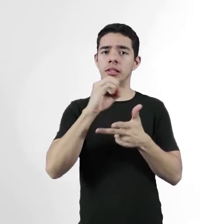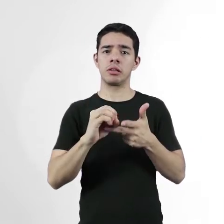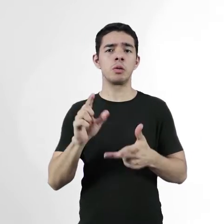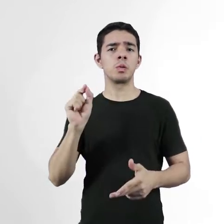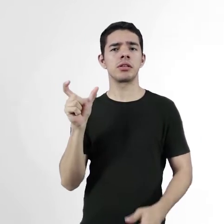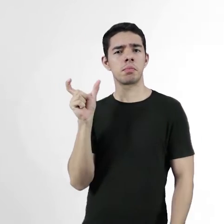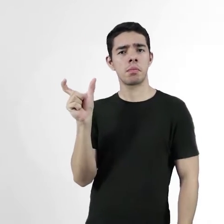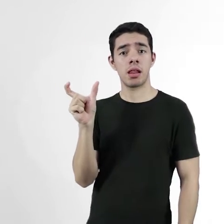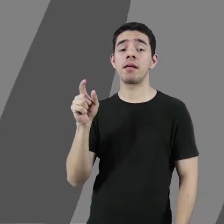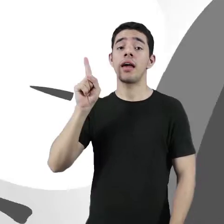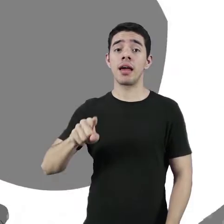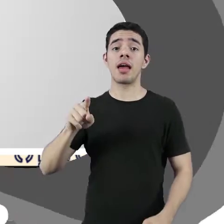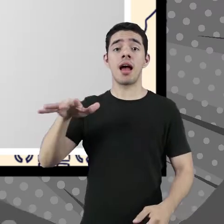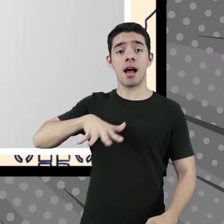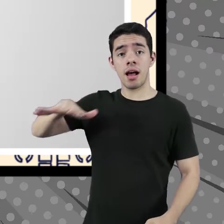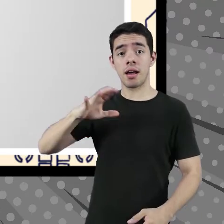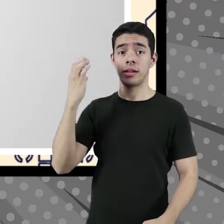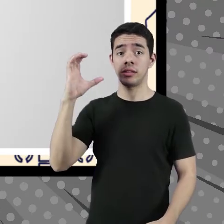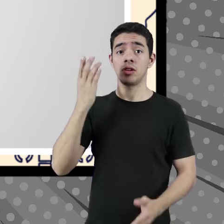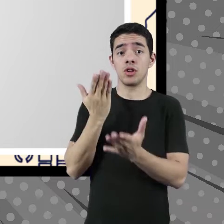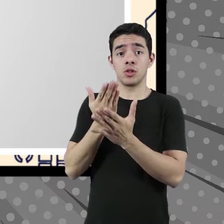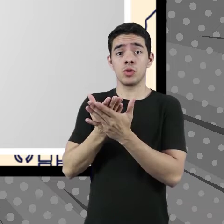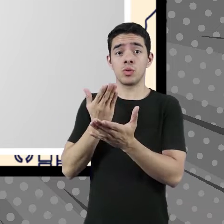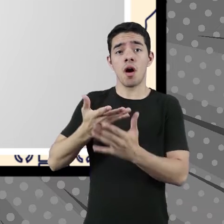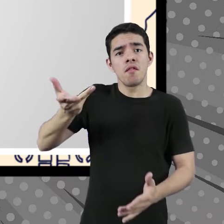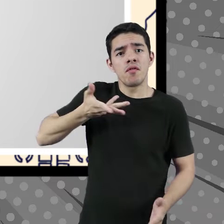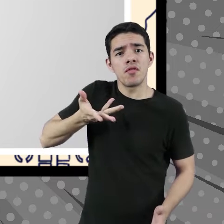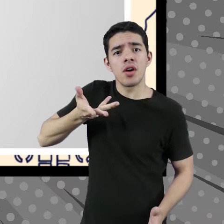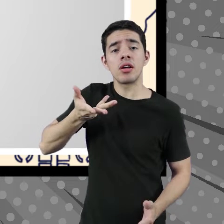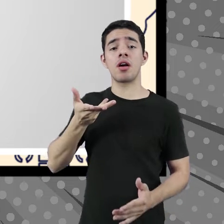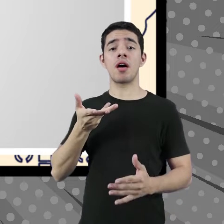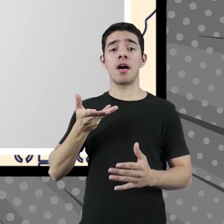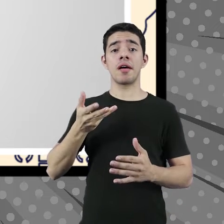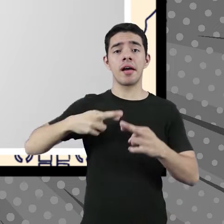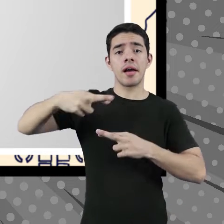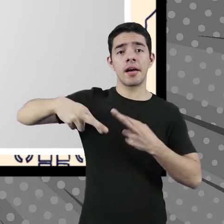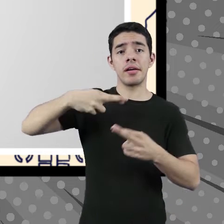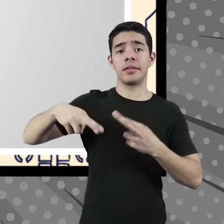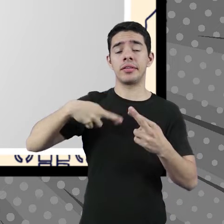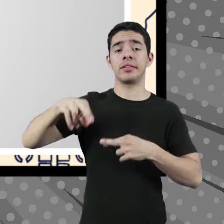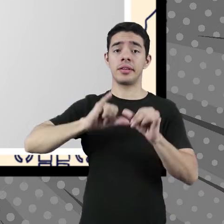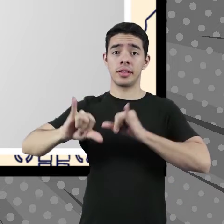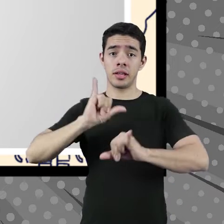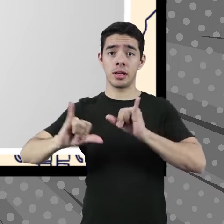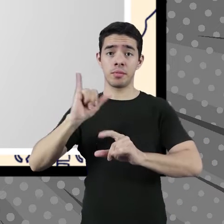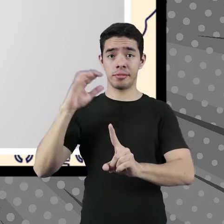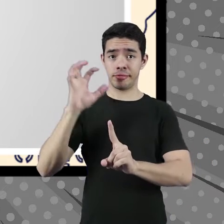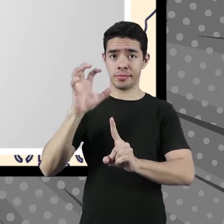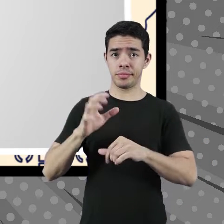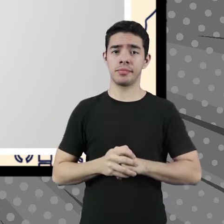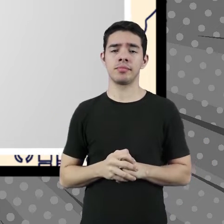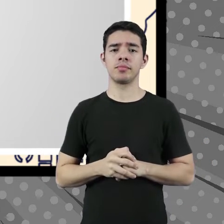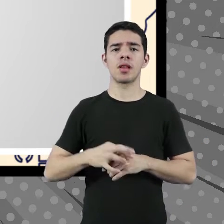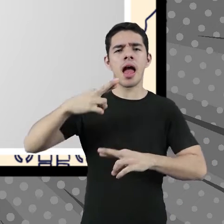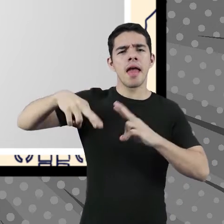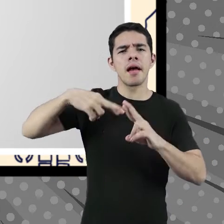química? Cinética química é o ramo da ciência que estuda a velocidade das reações químicas e os fatores que a influenciam. A velocidade de uma